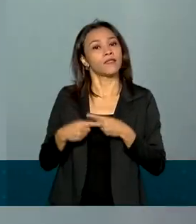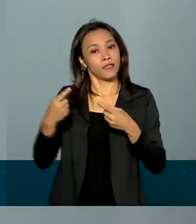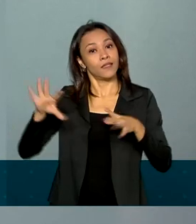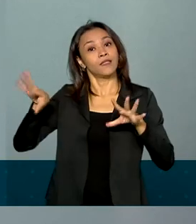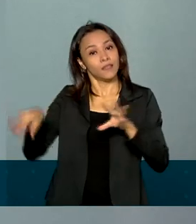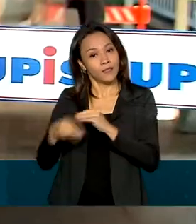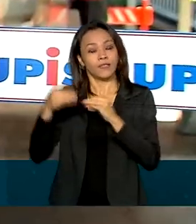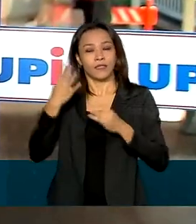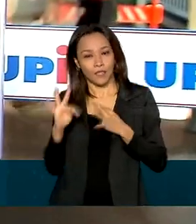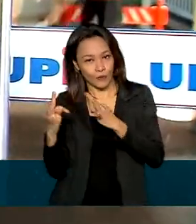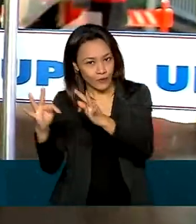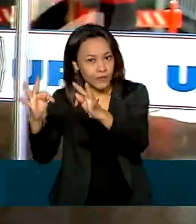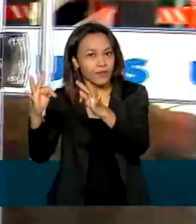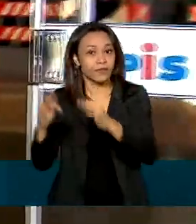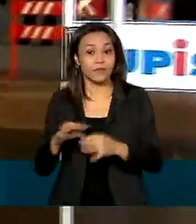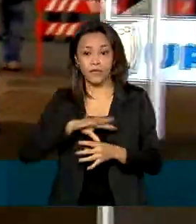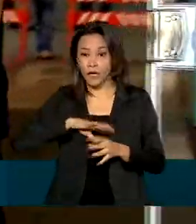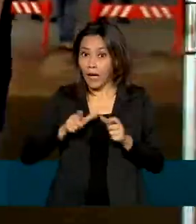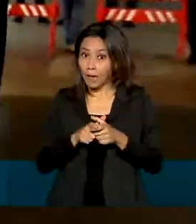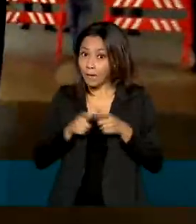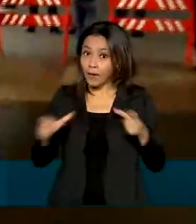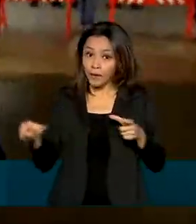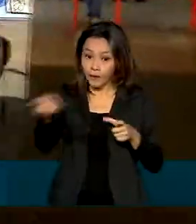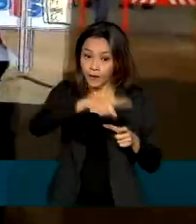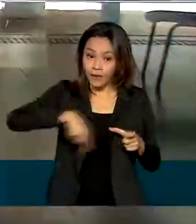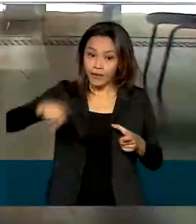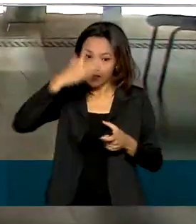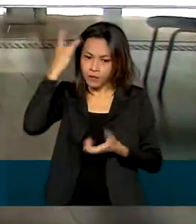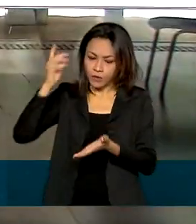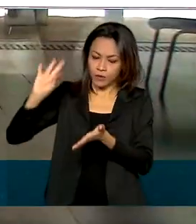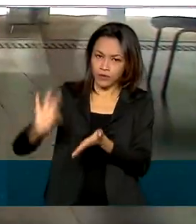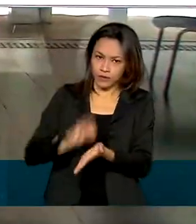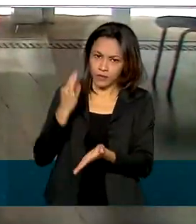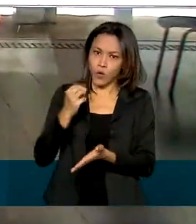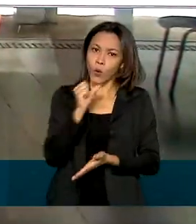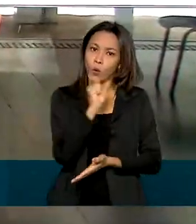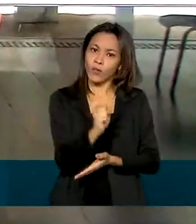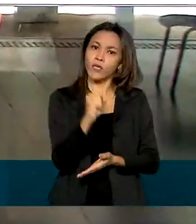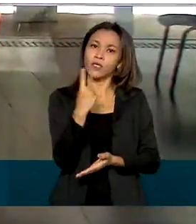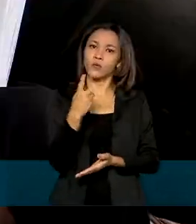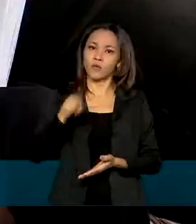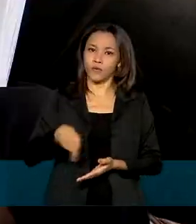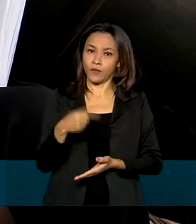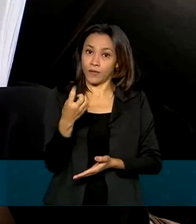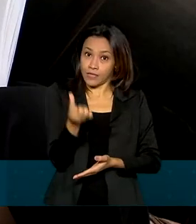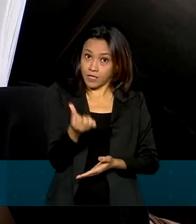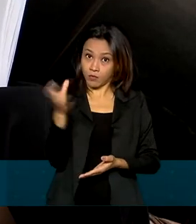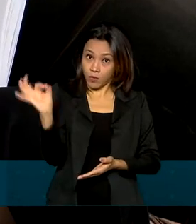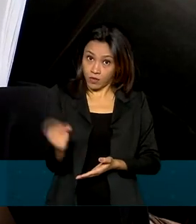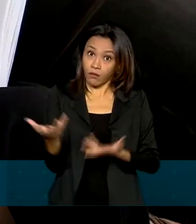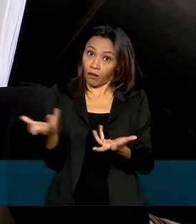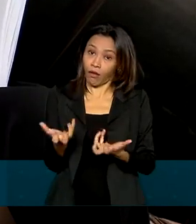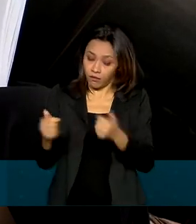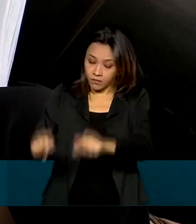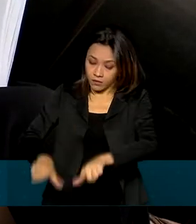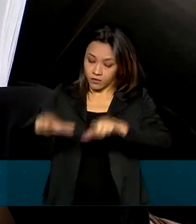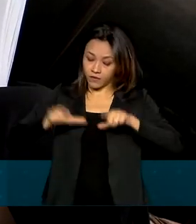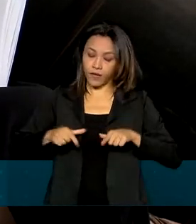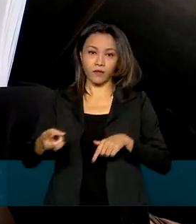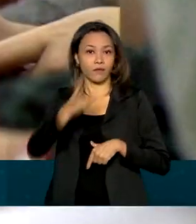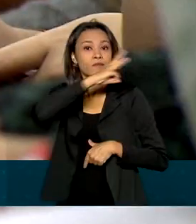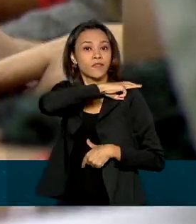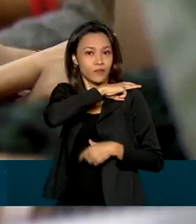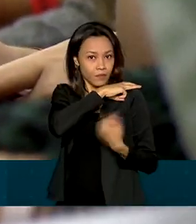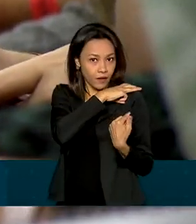tecnologias. A maioria dos inscritos, 81,6%, busca a certificação do ensino